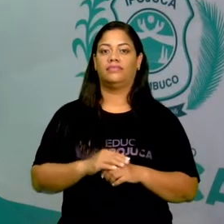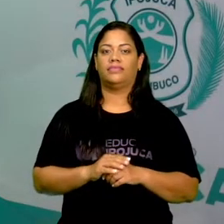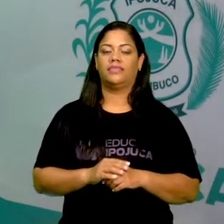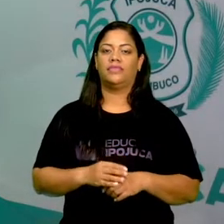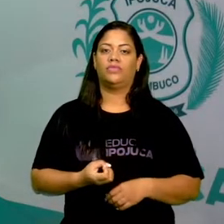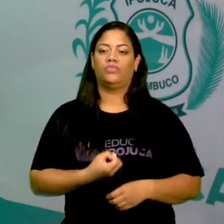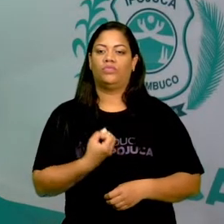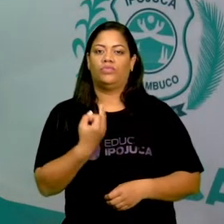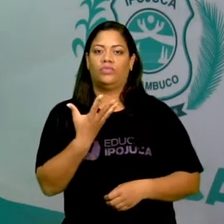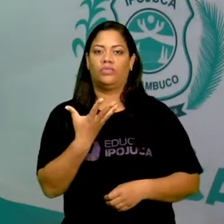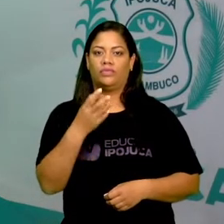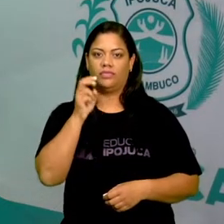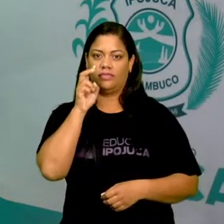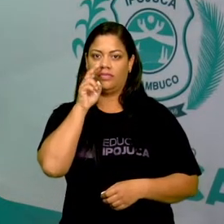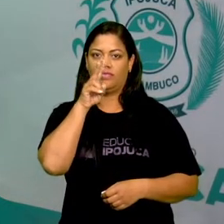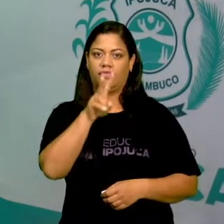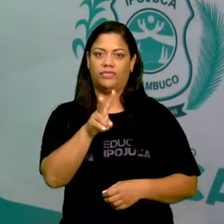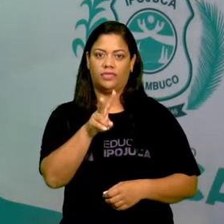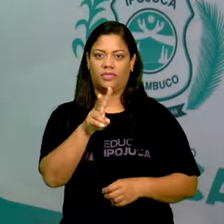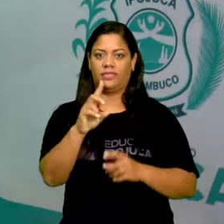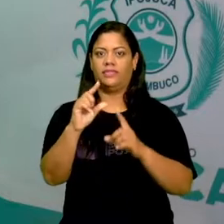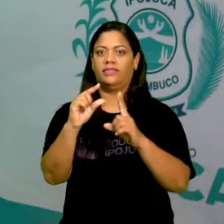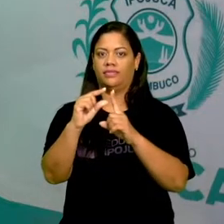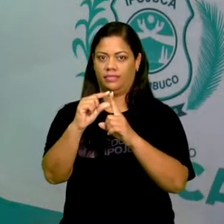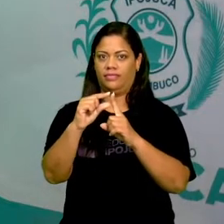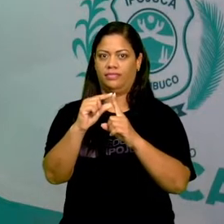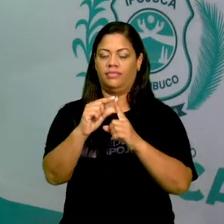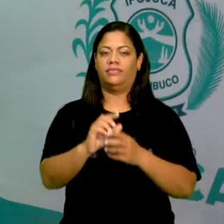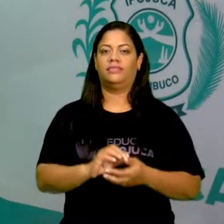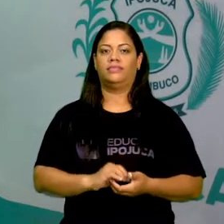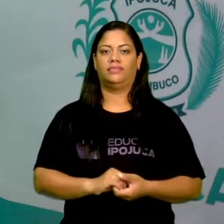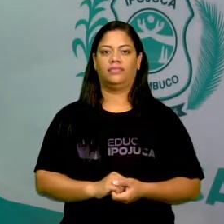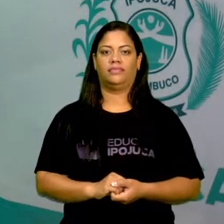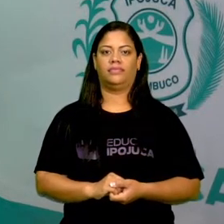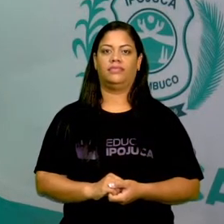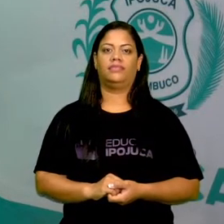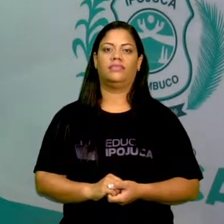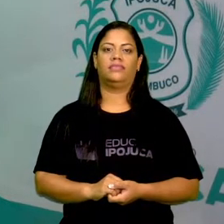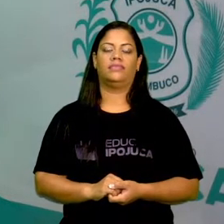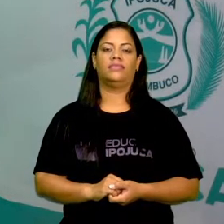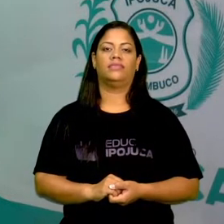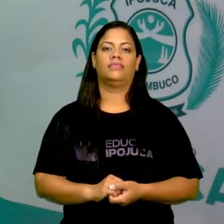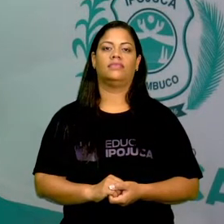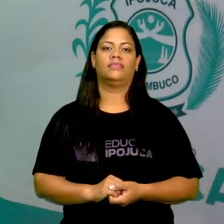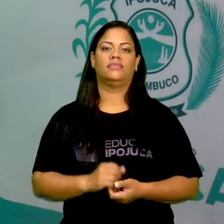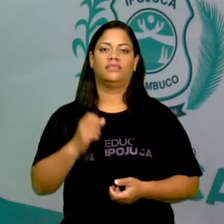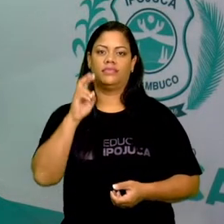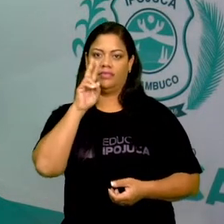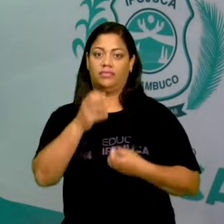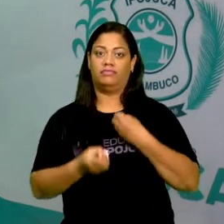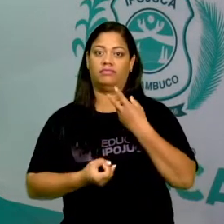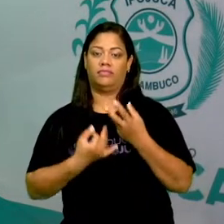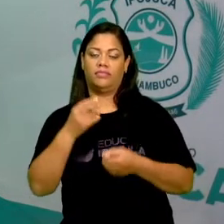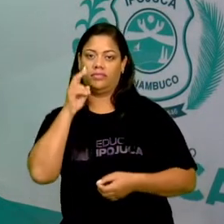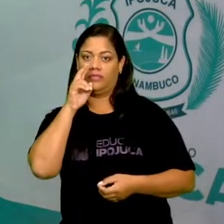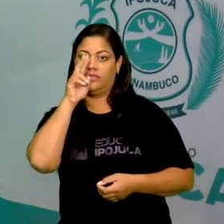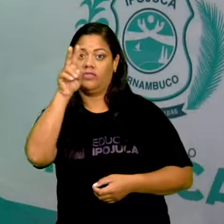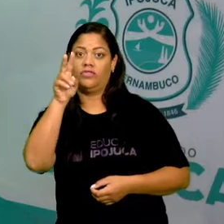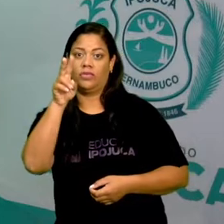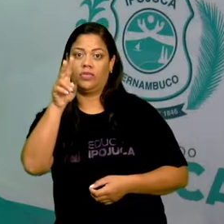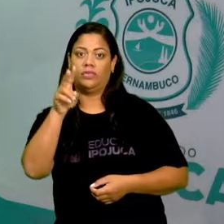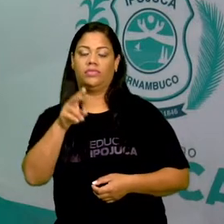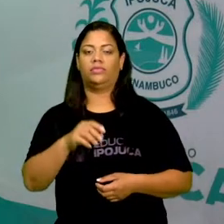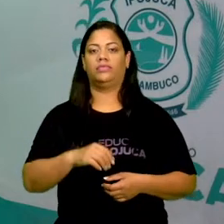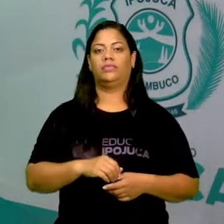tonalidade em uma determinada sílaba. Essa tonalidade pode ser mais forte